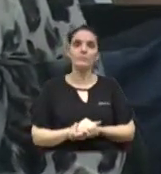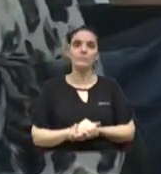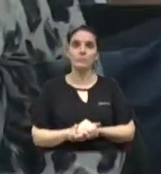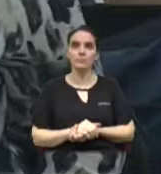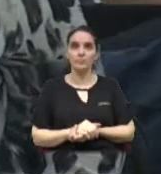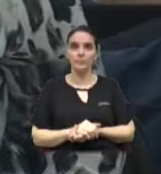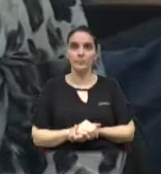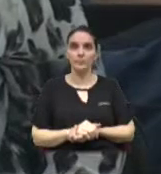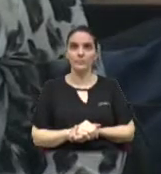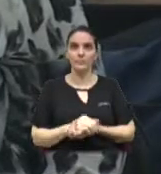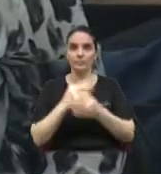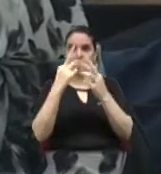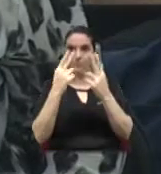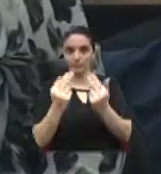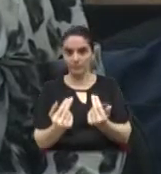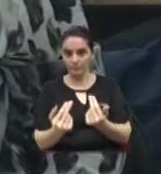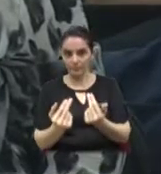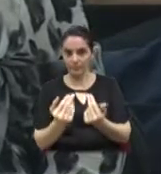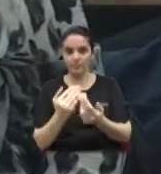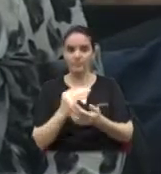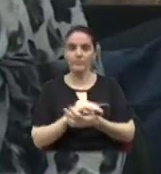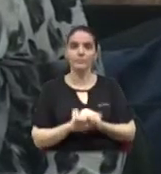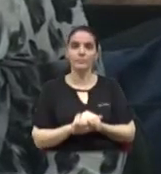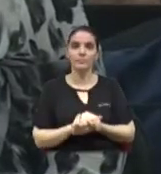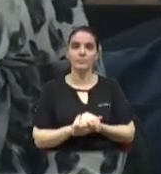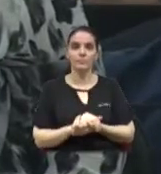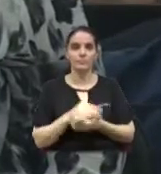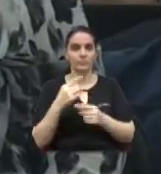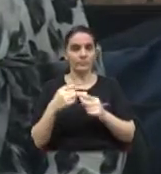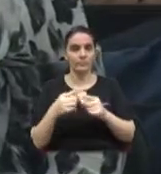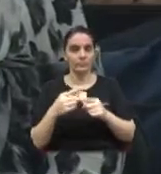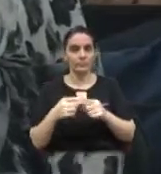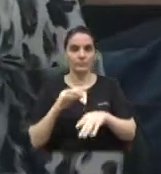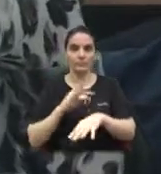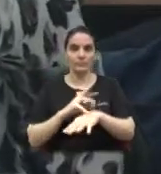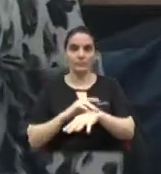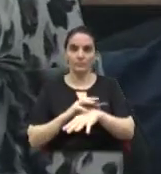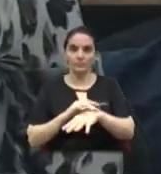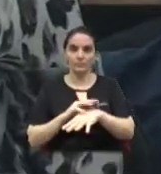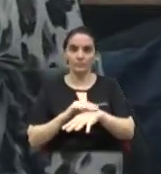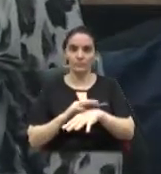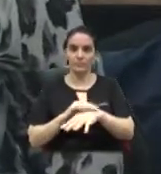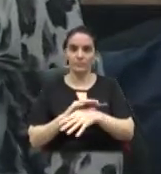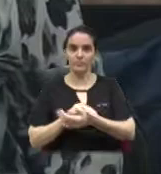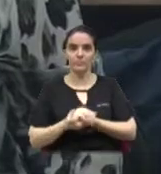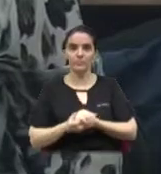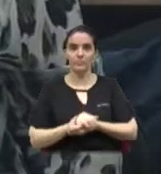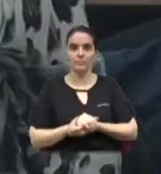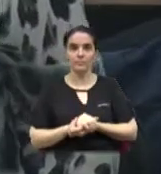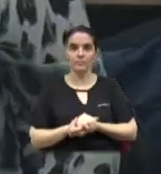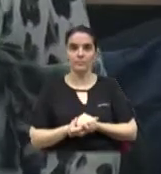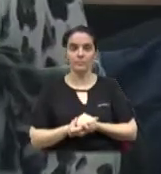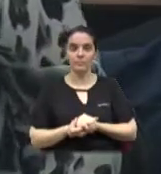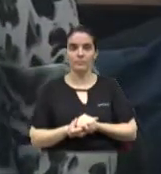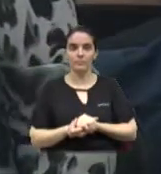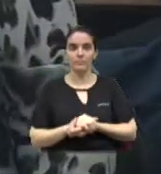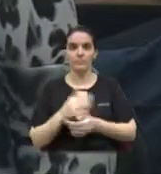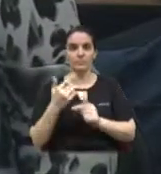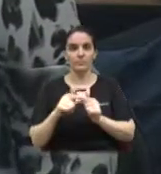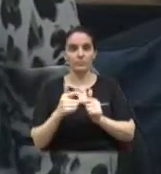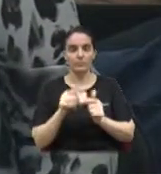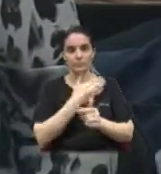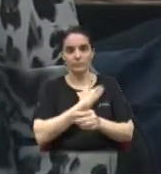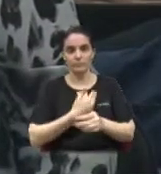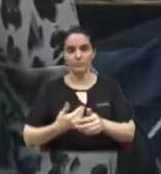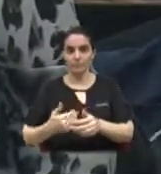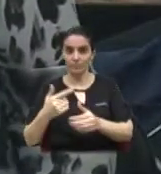há poucos atrás, por ser um motivo de doença, de motivo público da cidade, assim como